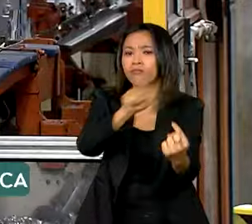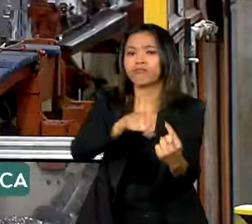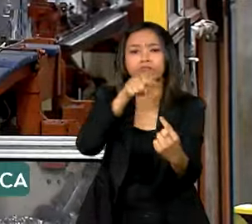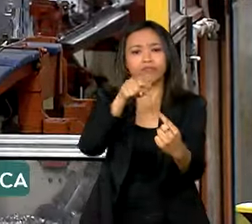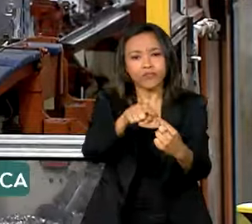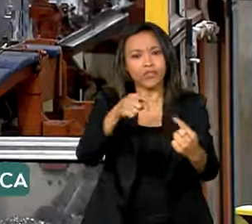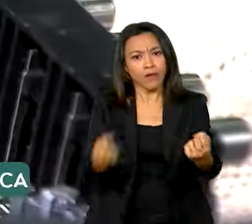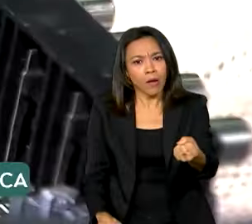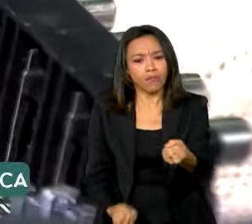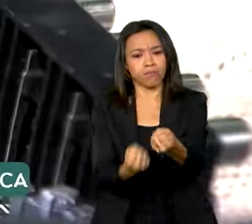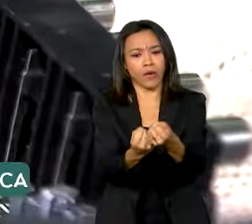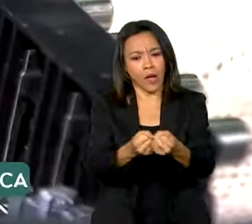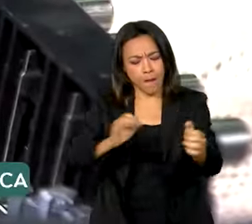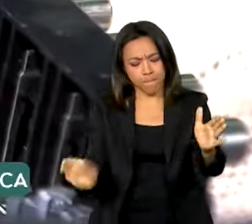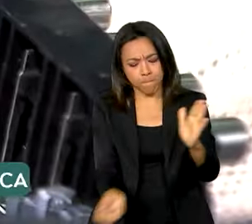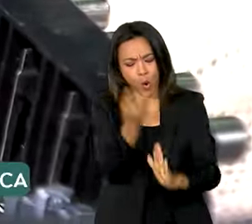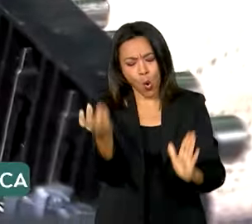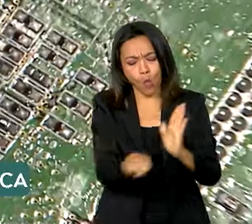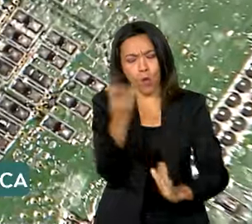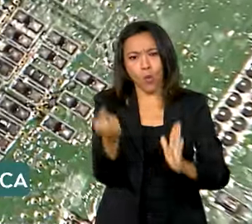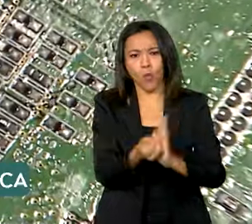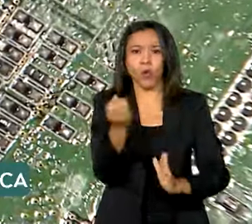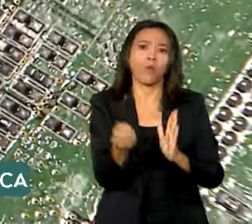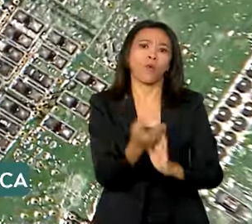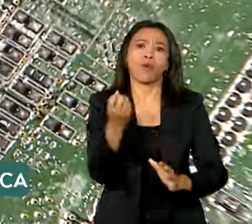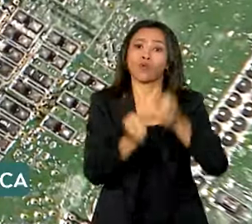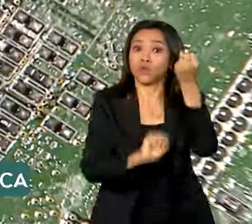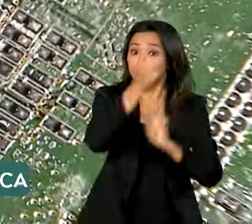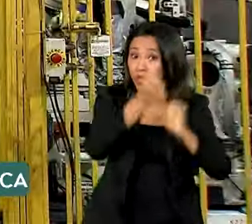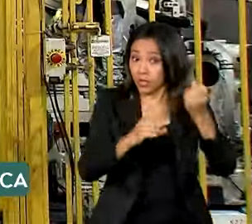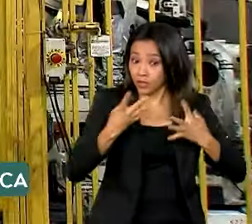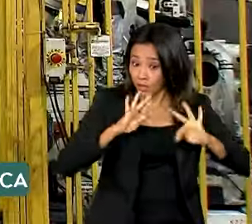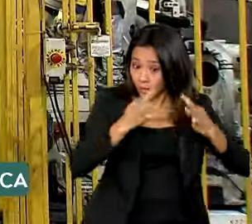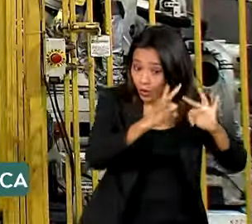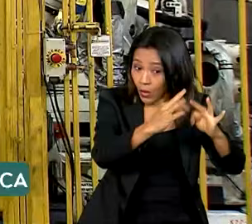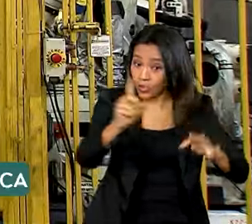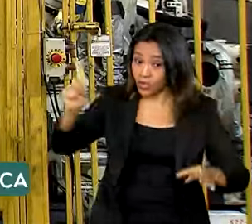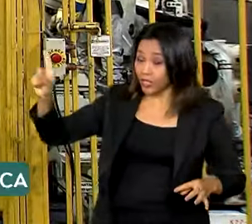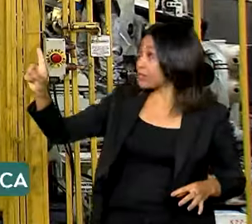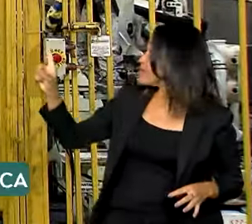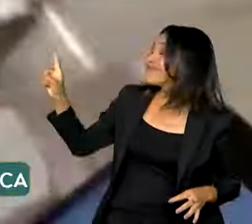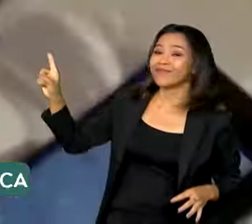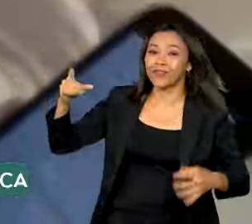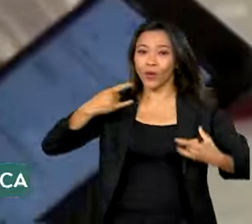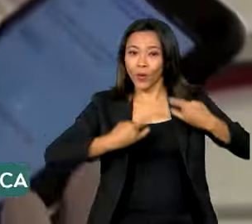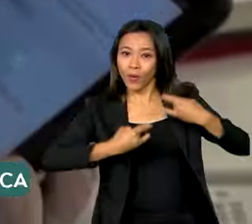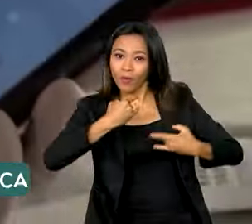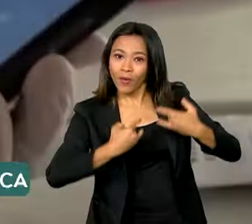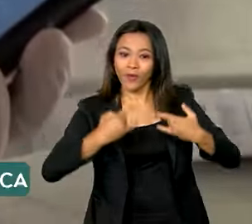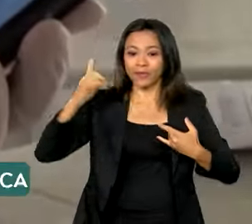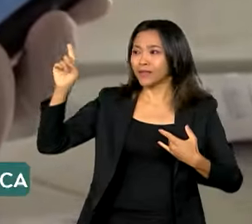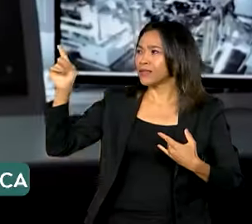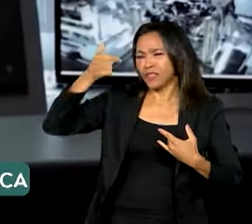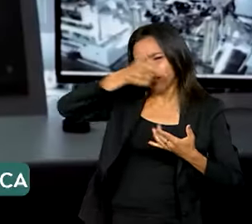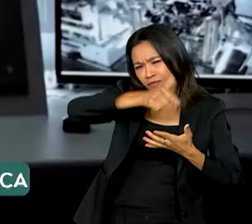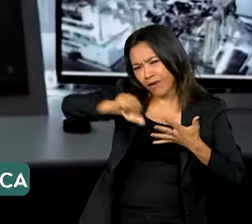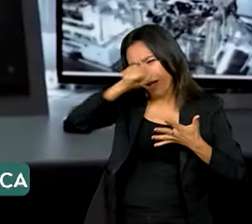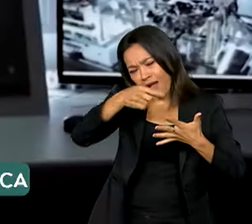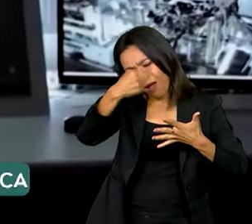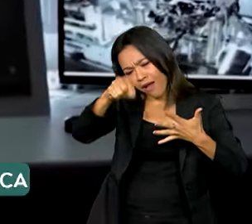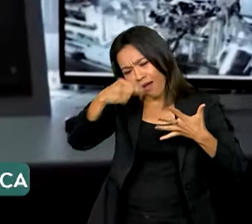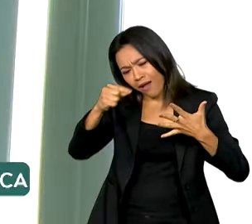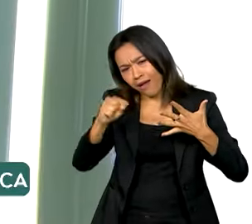fortalecer a produção industrial tecnológica de semicondutores, robôs industriais e produtos e serviços